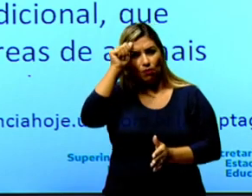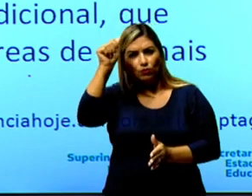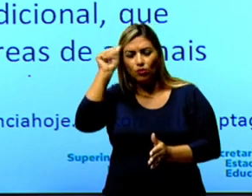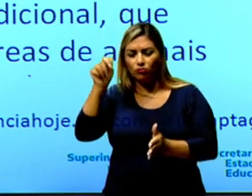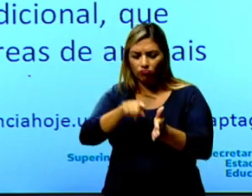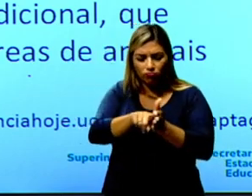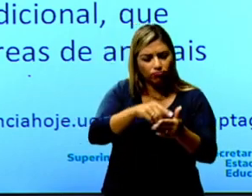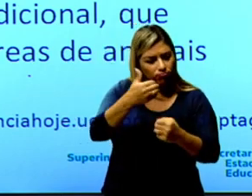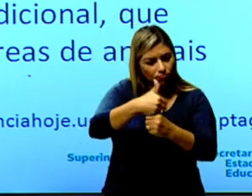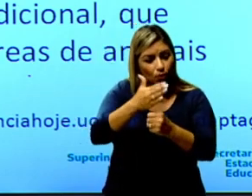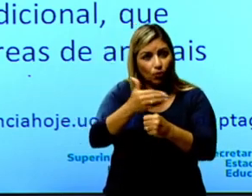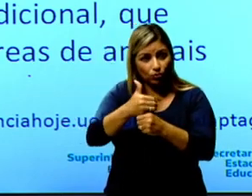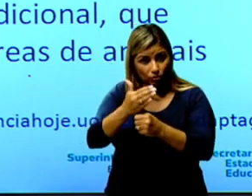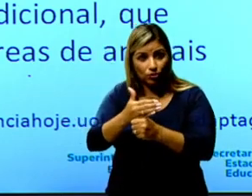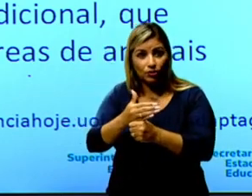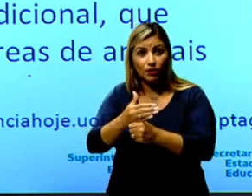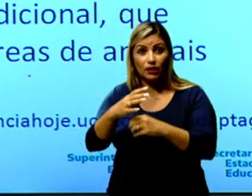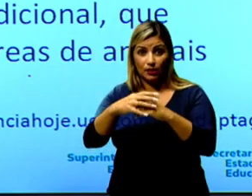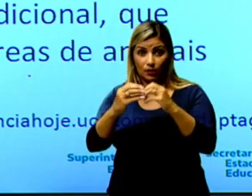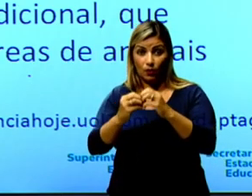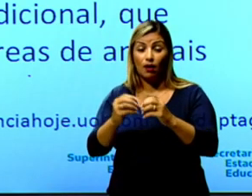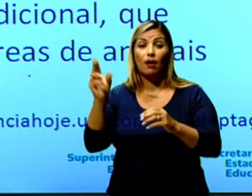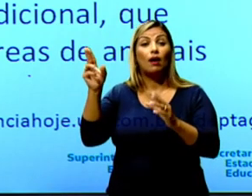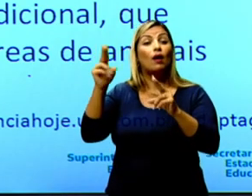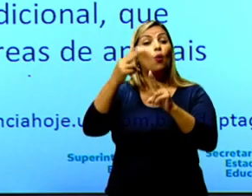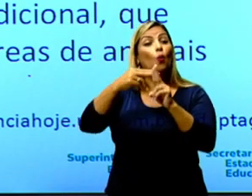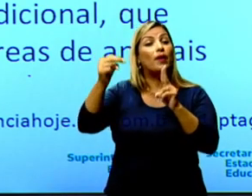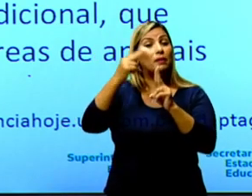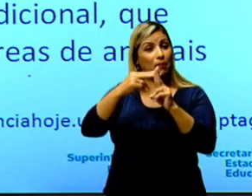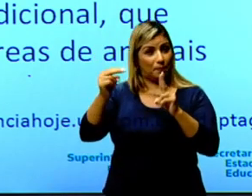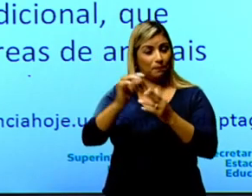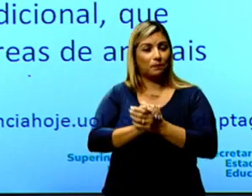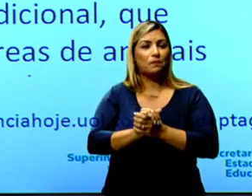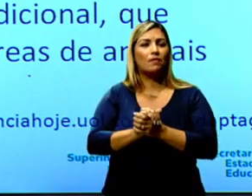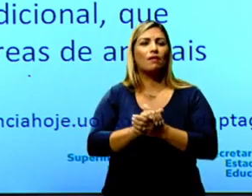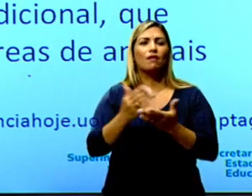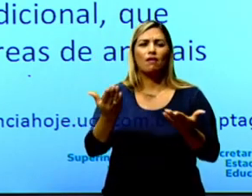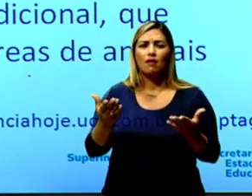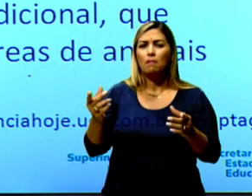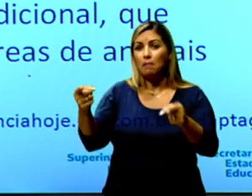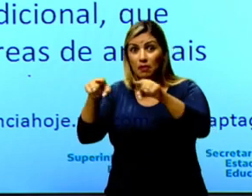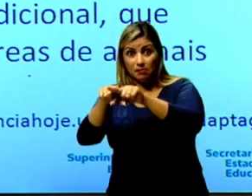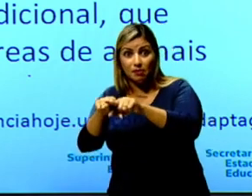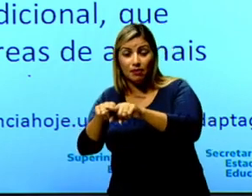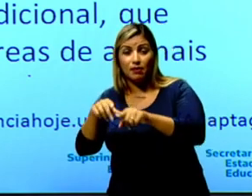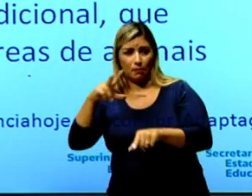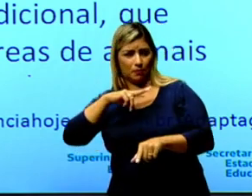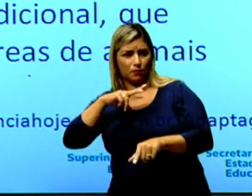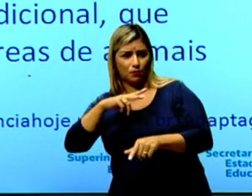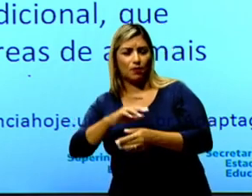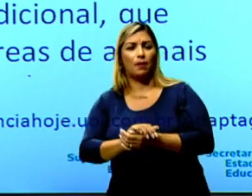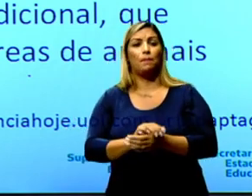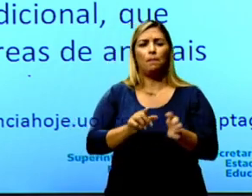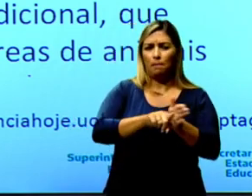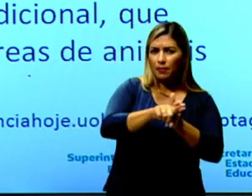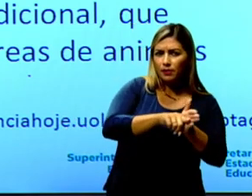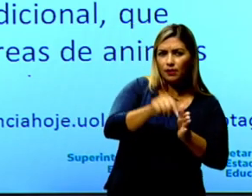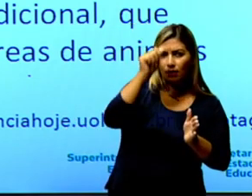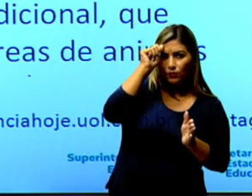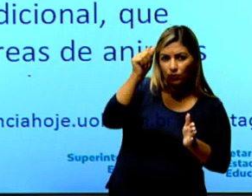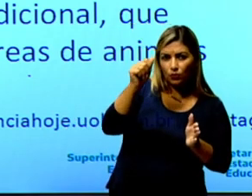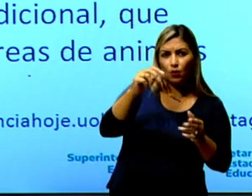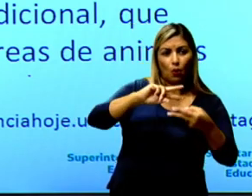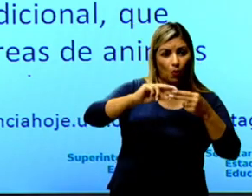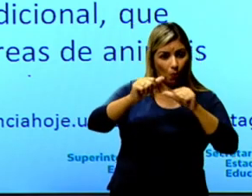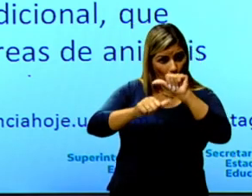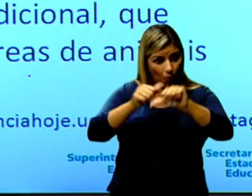de Biologia Celular da Universidade de Brasília. Em parceria com a iniciativa privada, os pesquisadores modificaram geneticamente